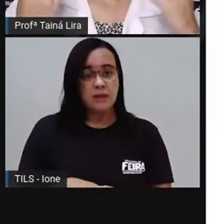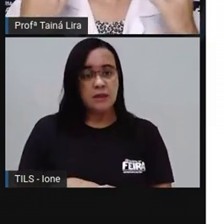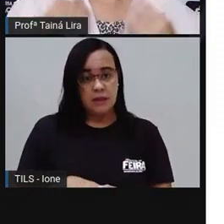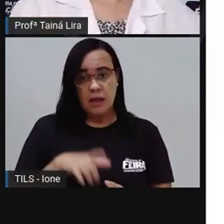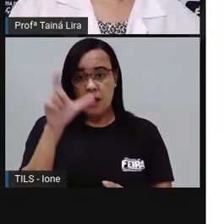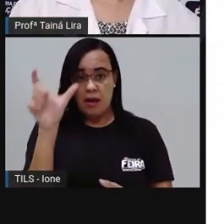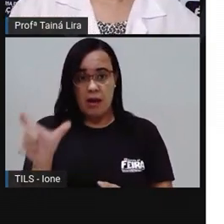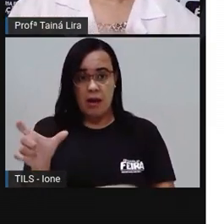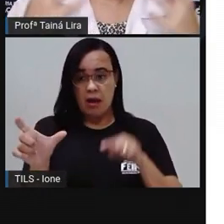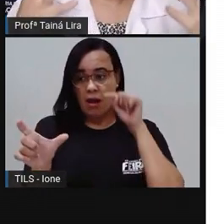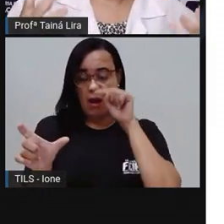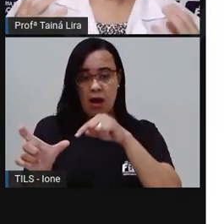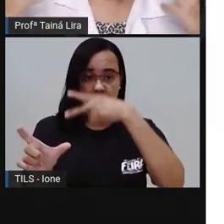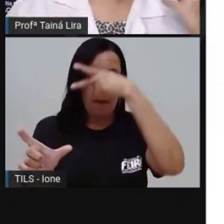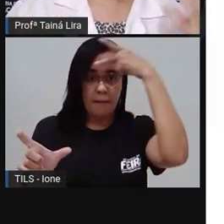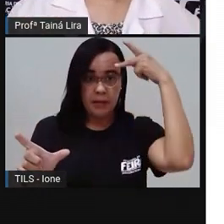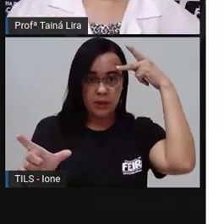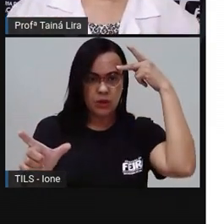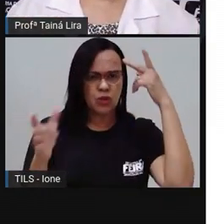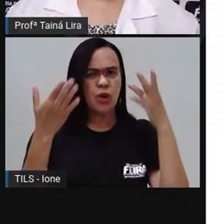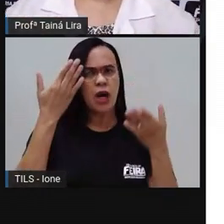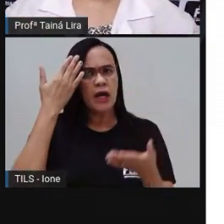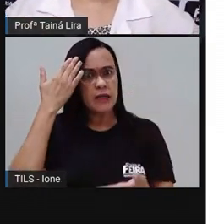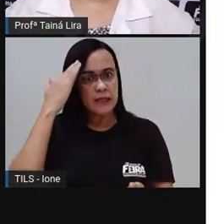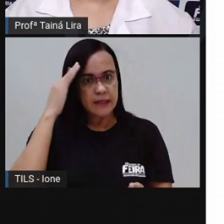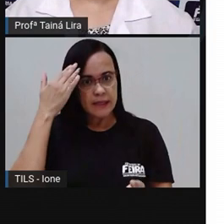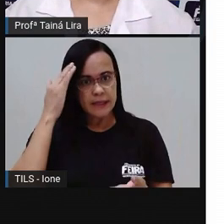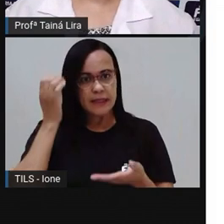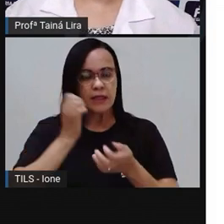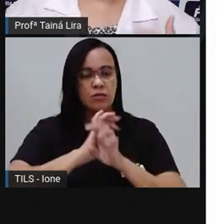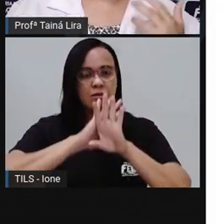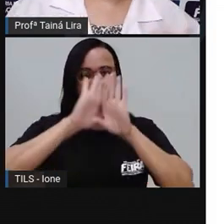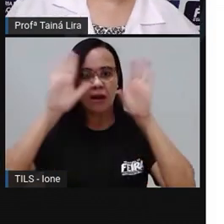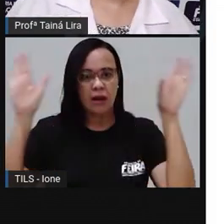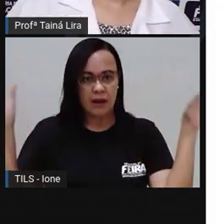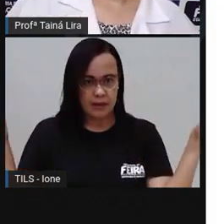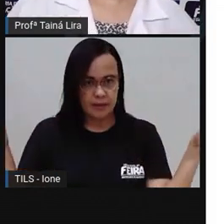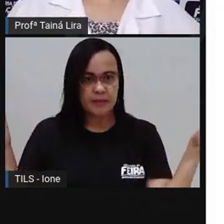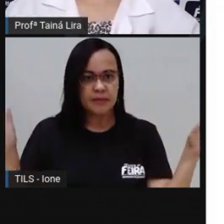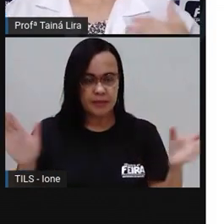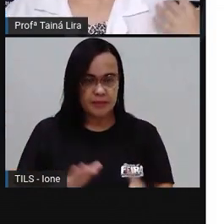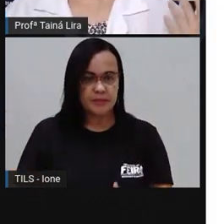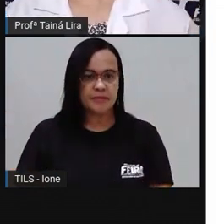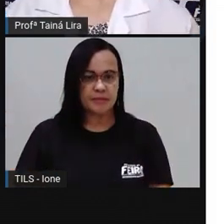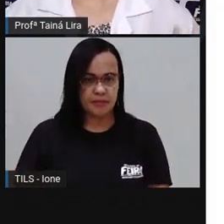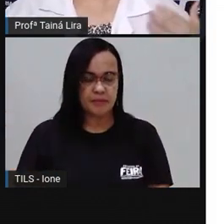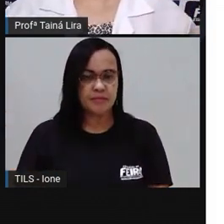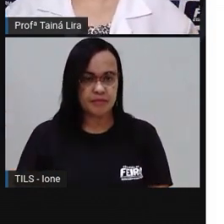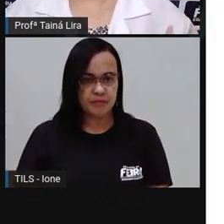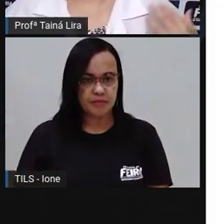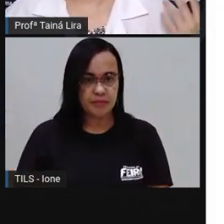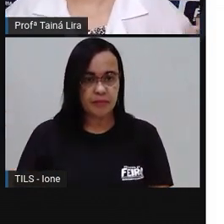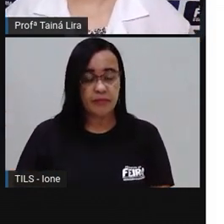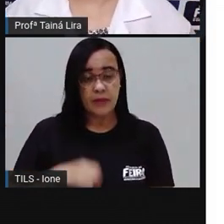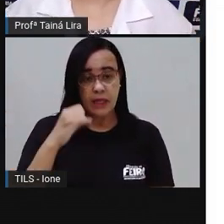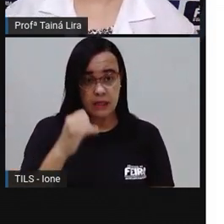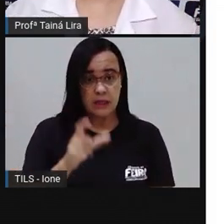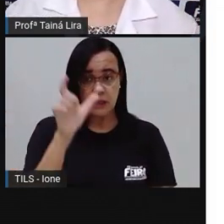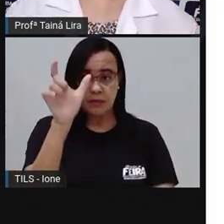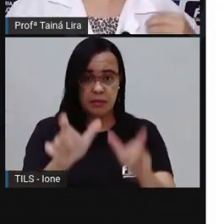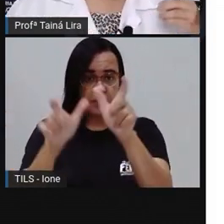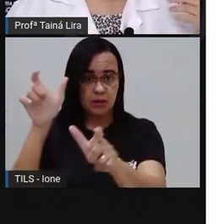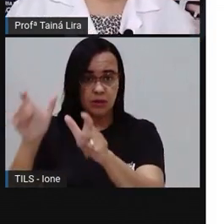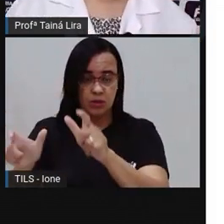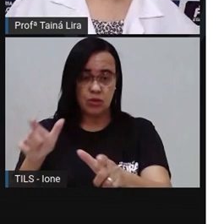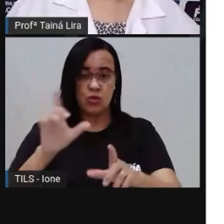né? Está entendendo que a sua mensagem é uma mensagem clara, tá? Será que as pessoas que estão assistindo